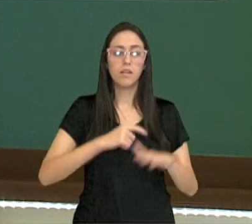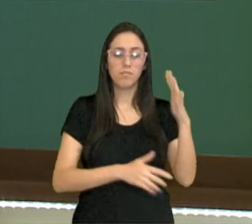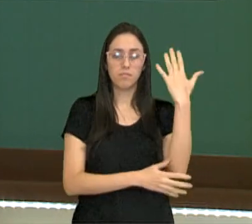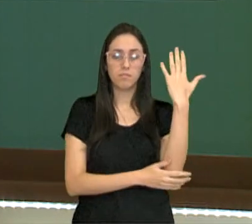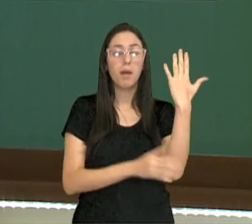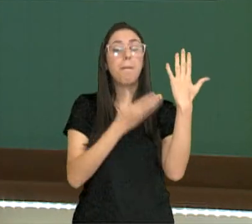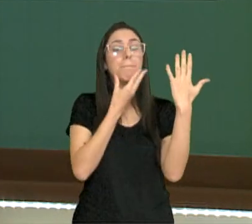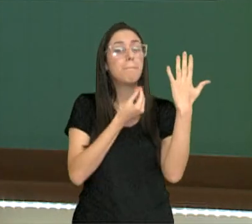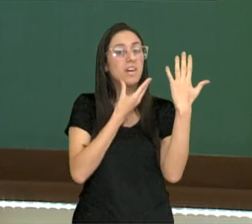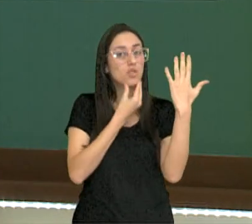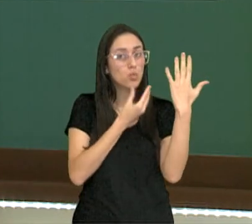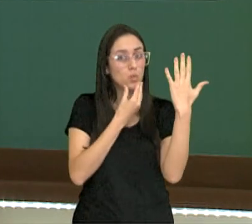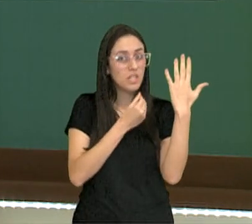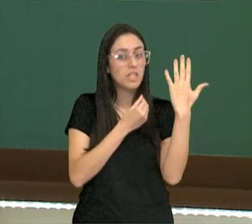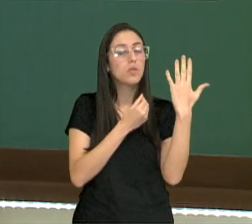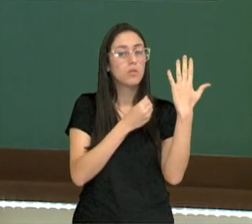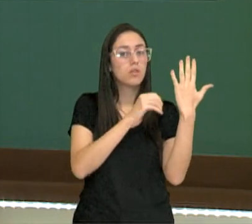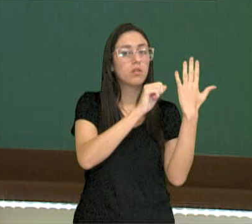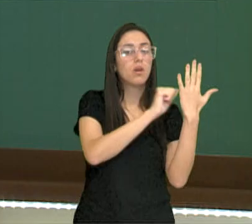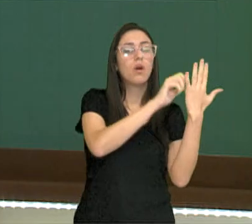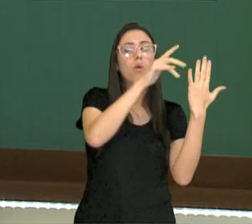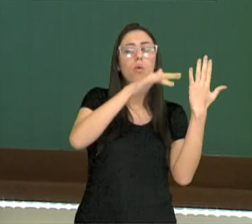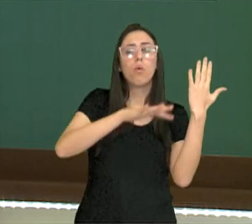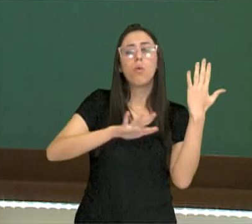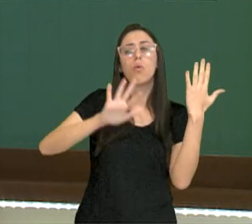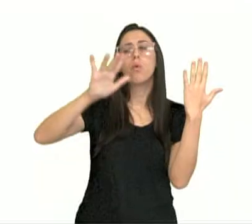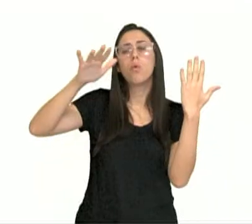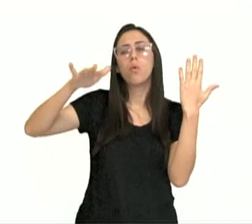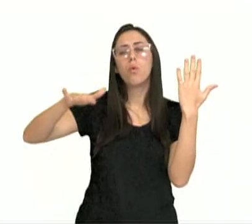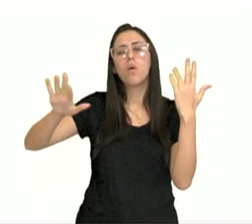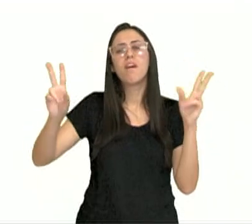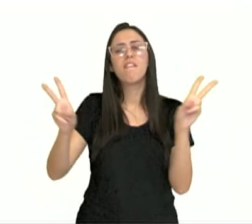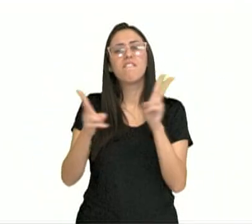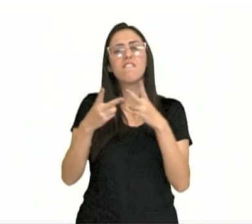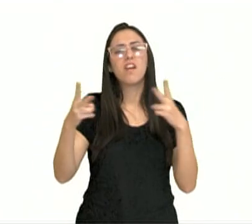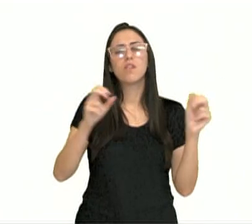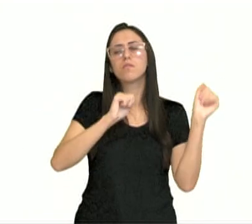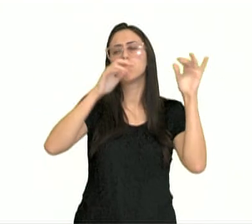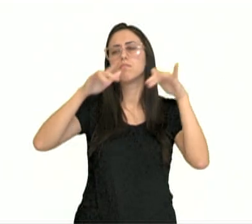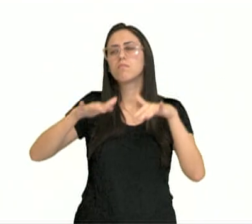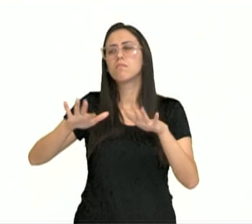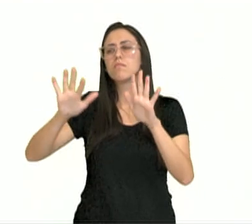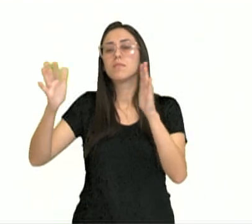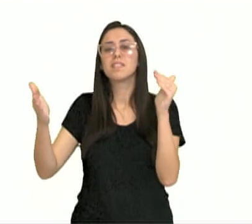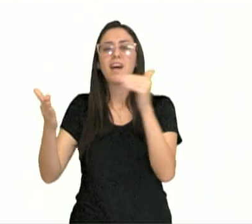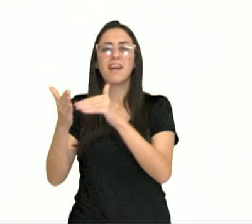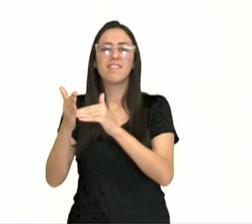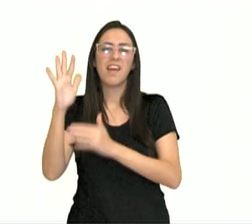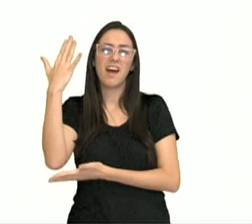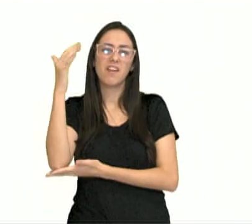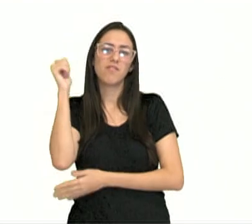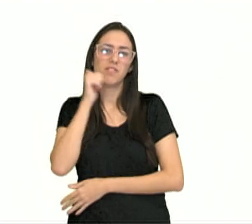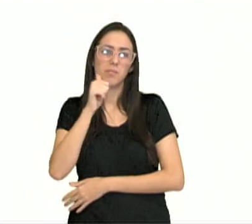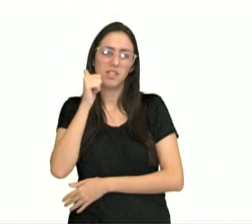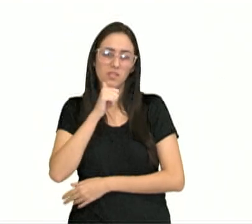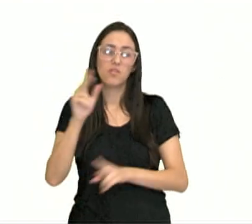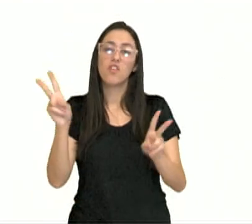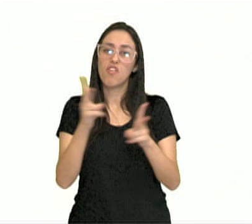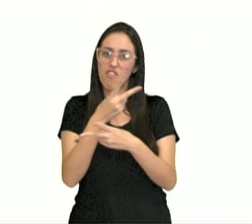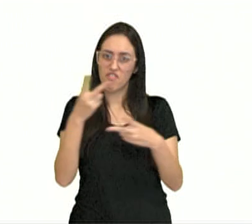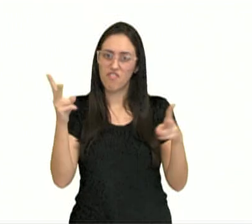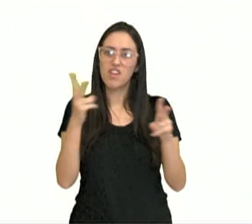masculino, pelo vento, até o estróbulo feminino. Se é vento que faz isso,